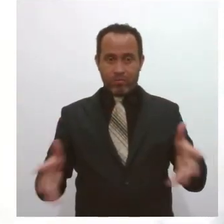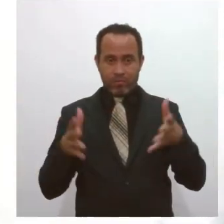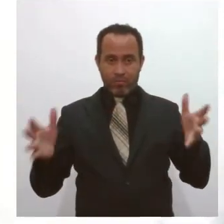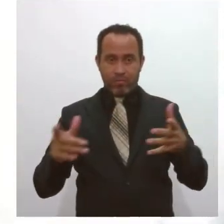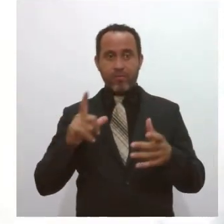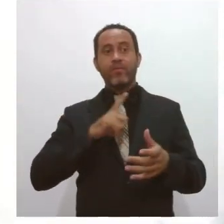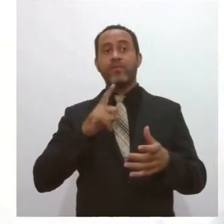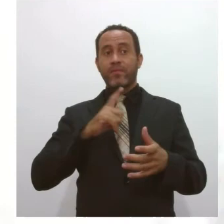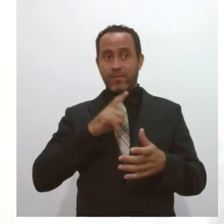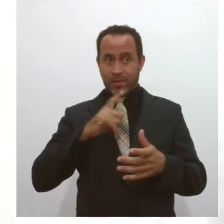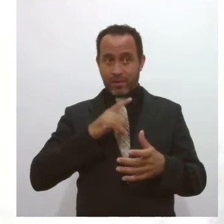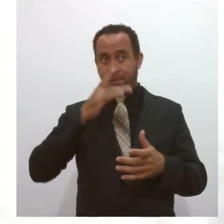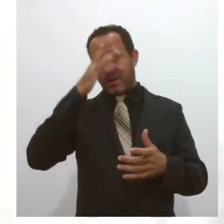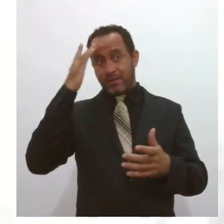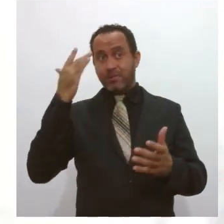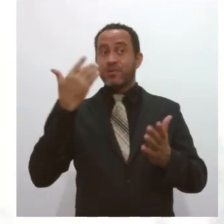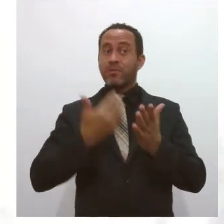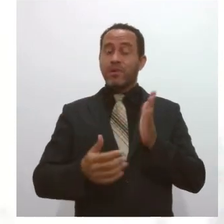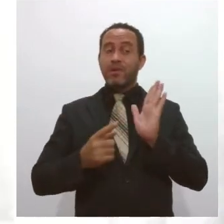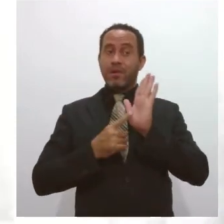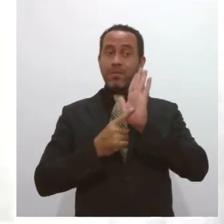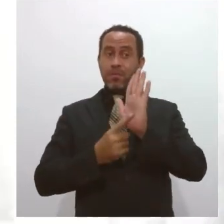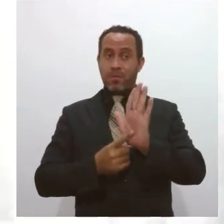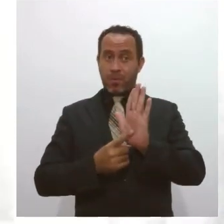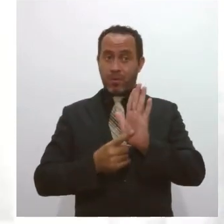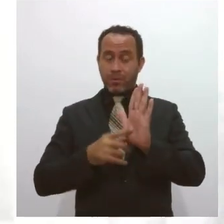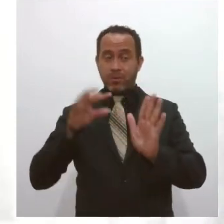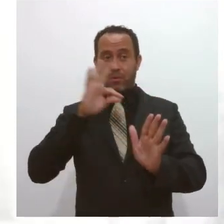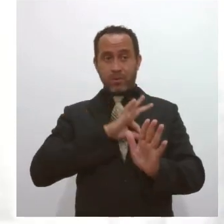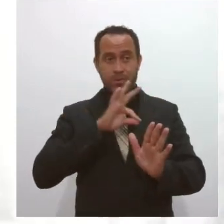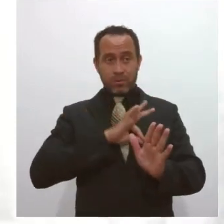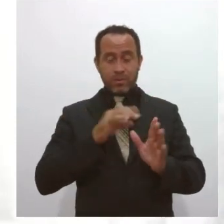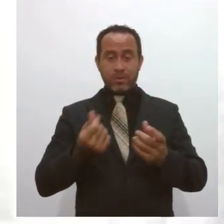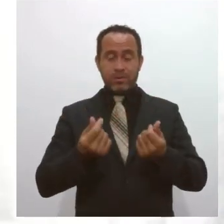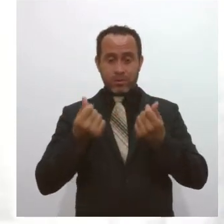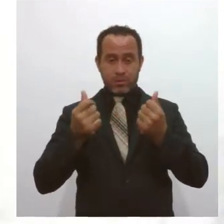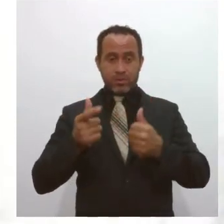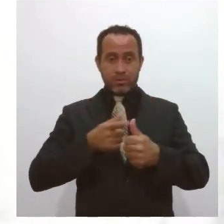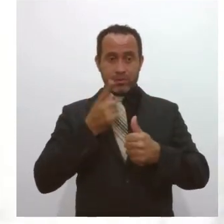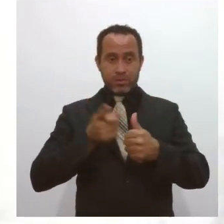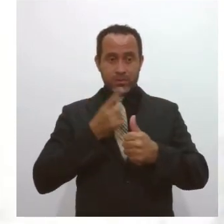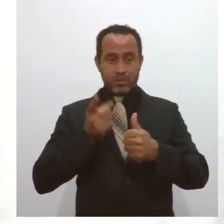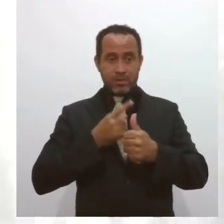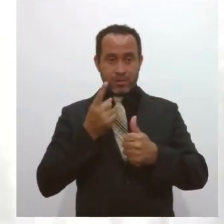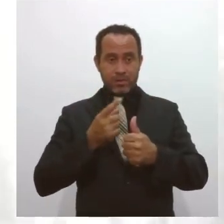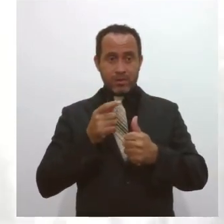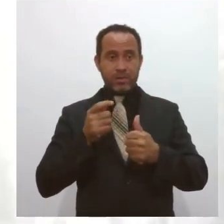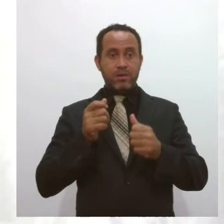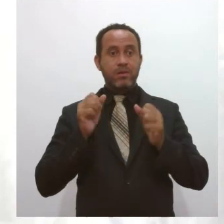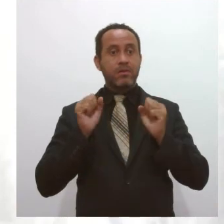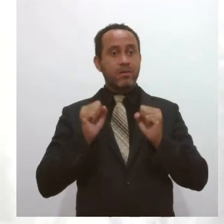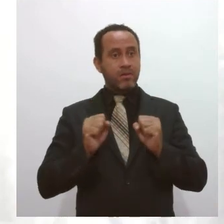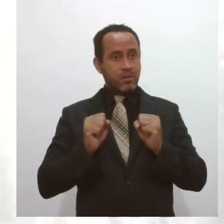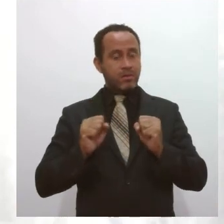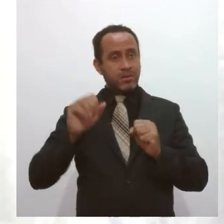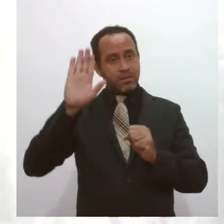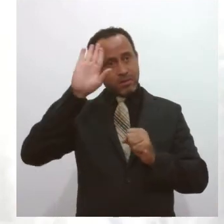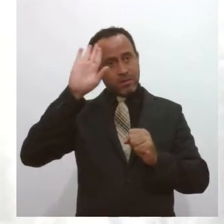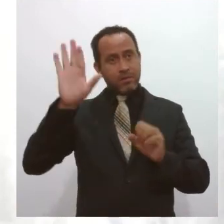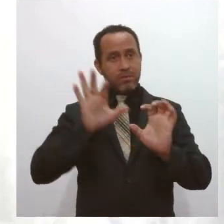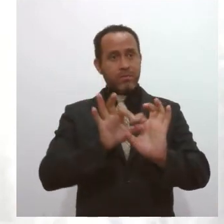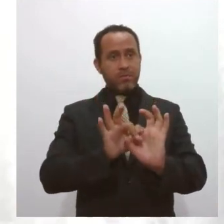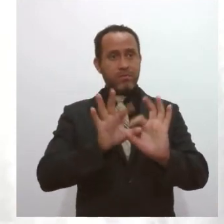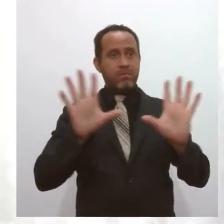para que as pessoas apresentem suas declarações nos primeiros dias, é que essas pessoas terão prioridade na liberação